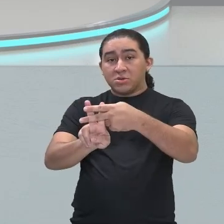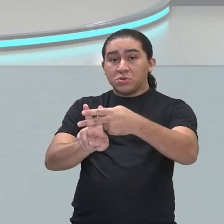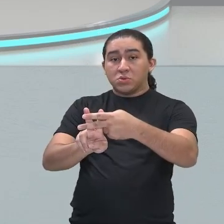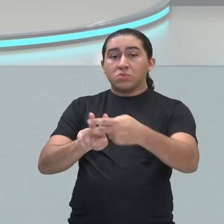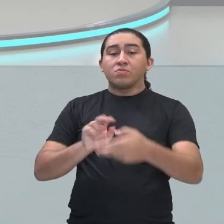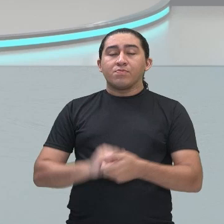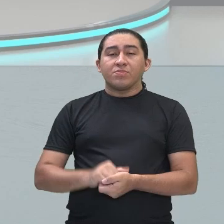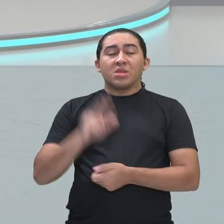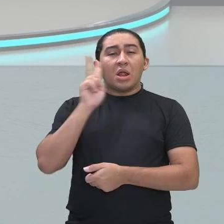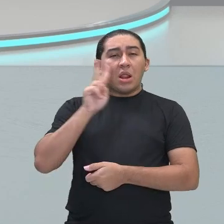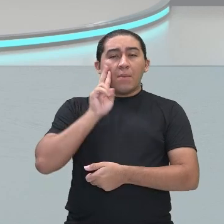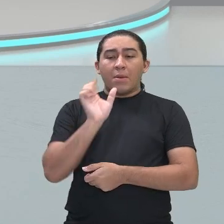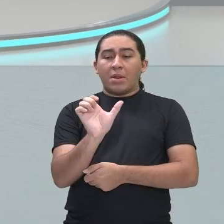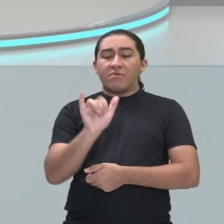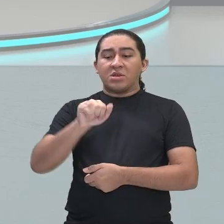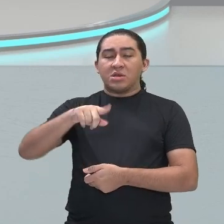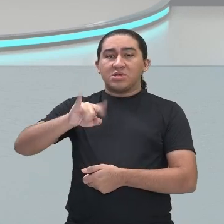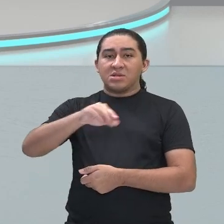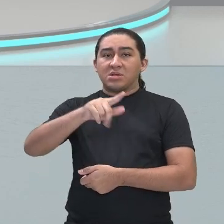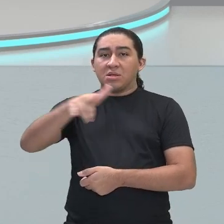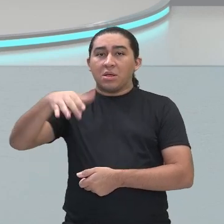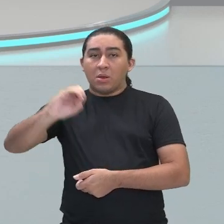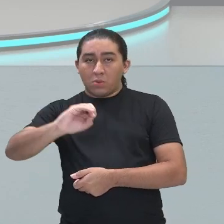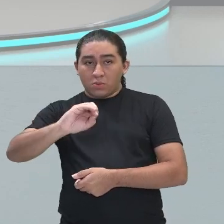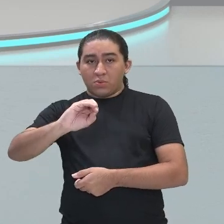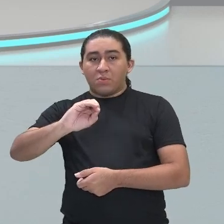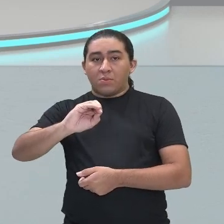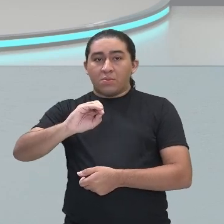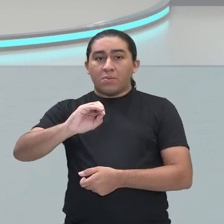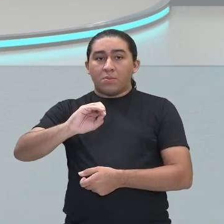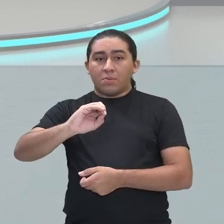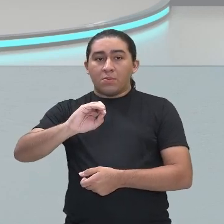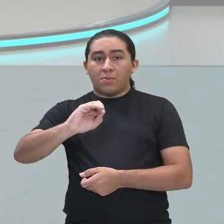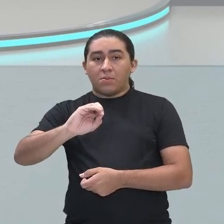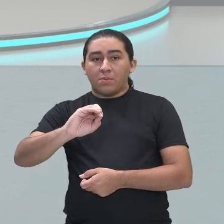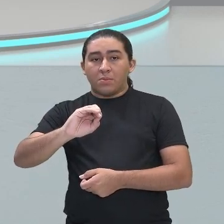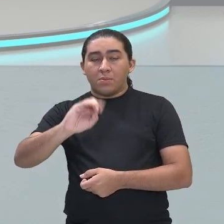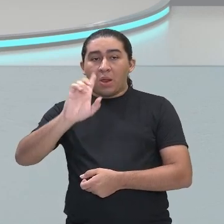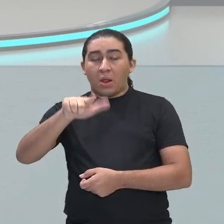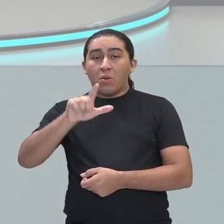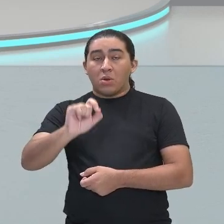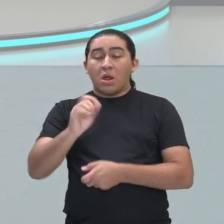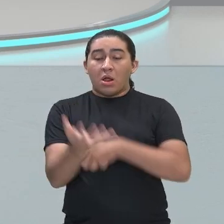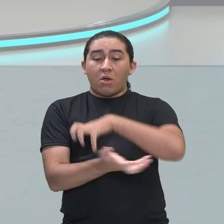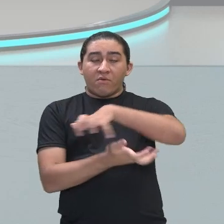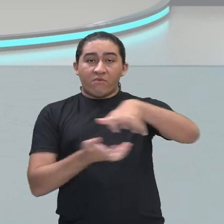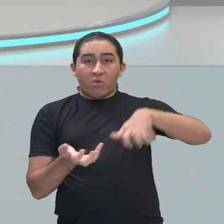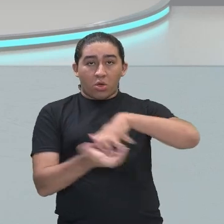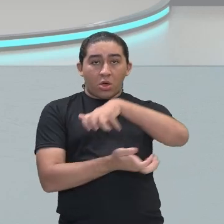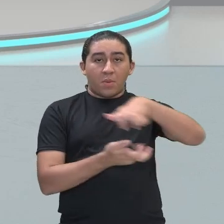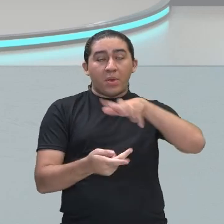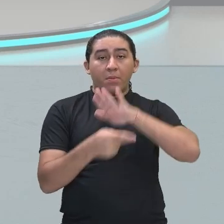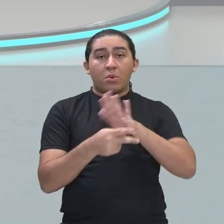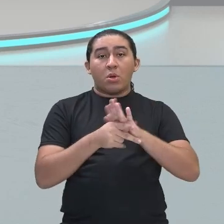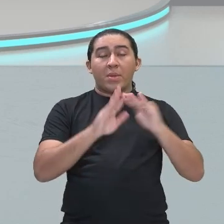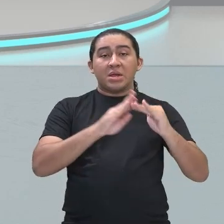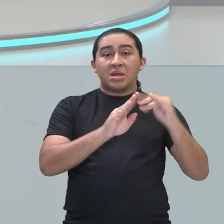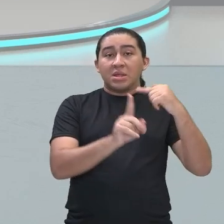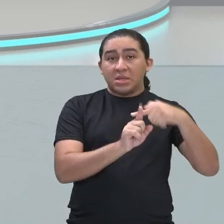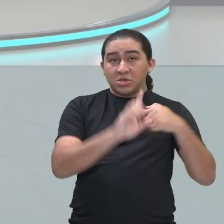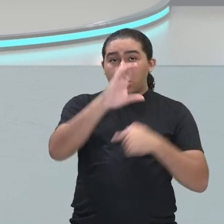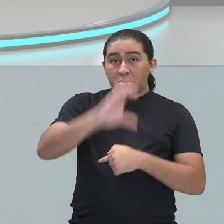Lembro que a Inquisição, nós estudamos as aulas anteriores a respeito da reforma e a contra-reforma da Igreja Católica.